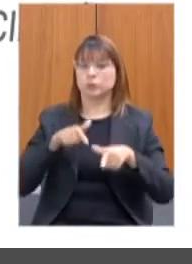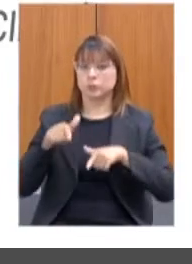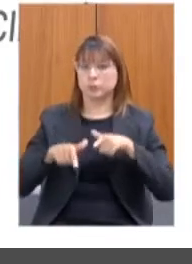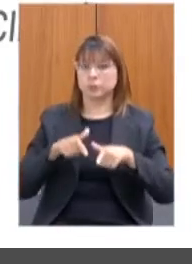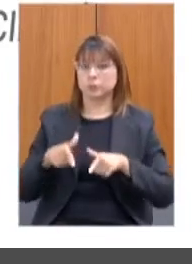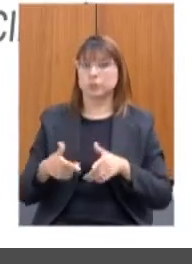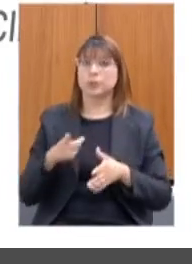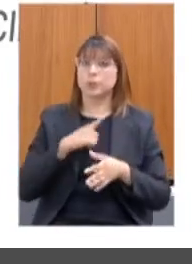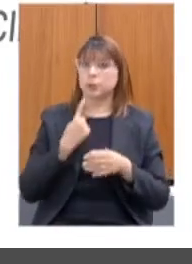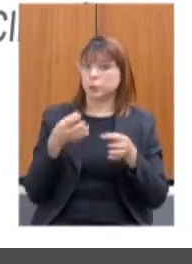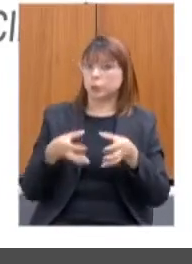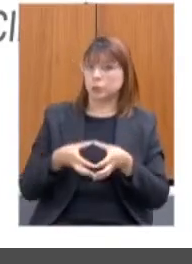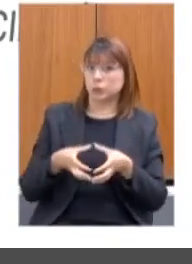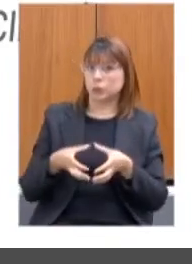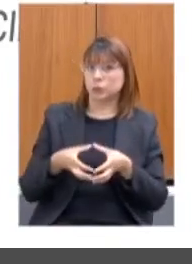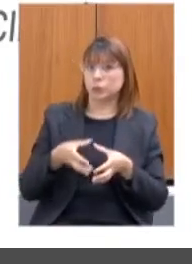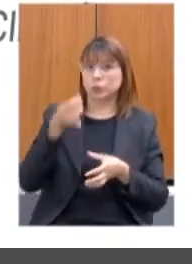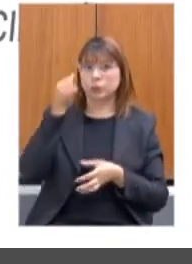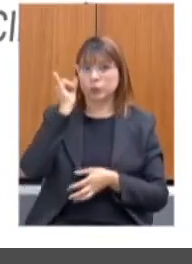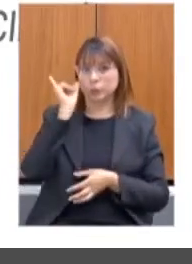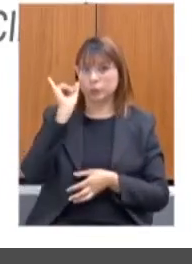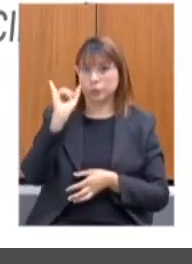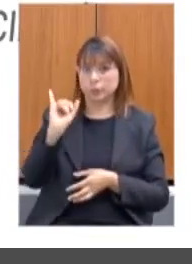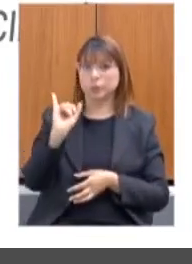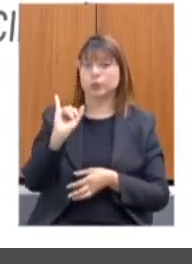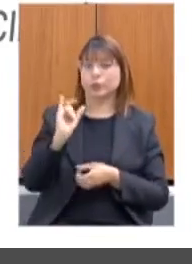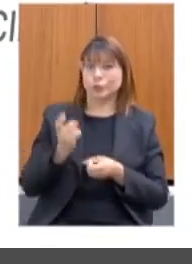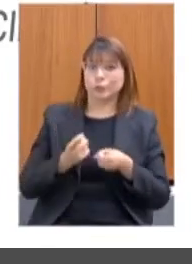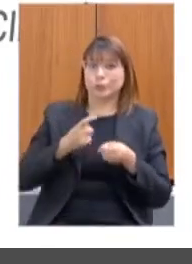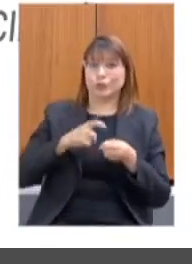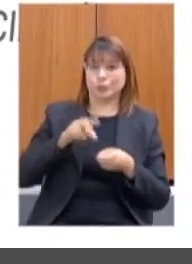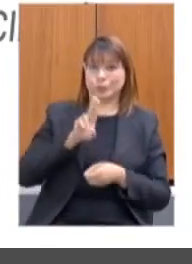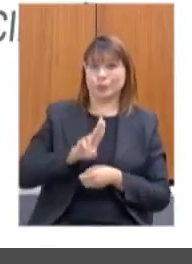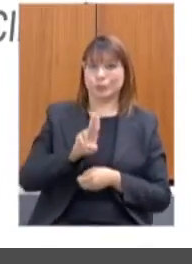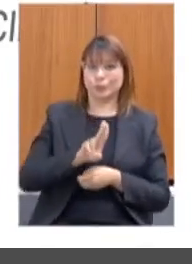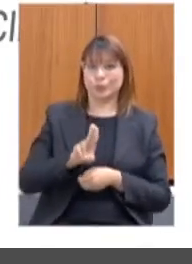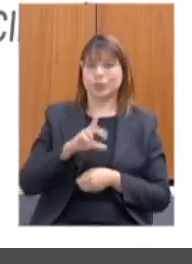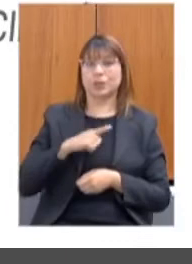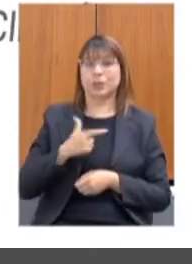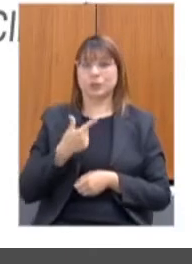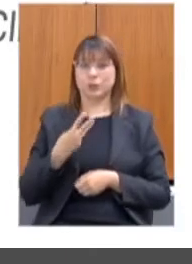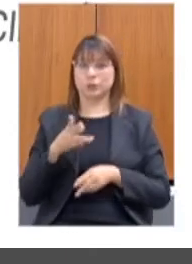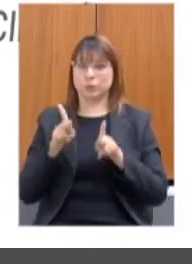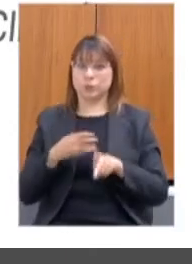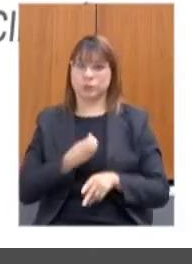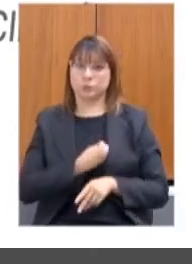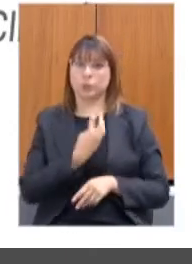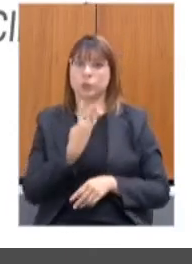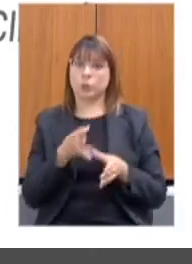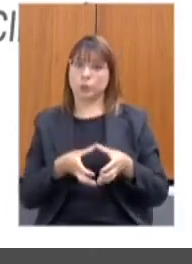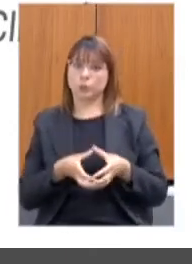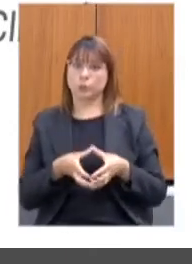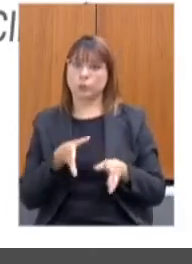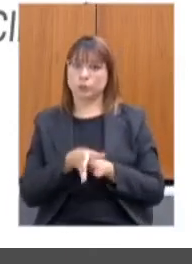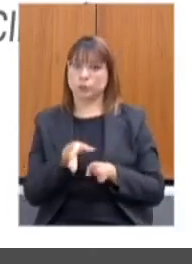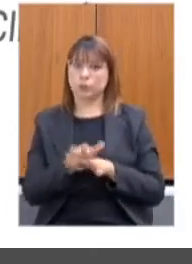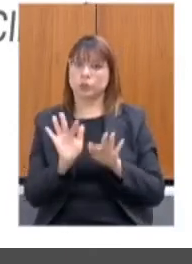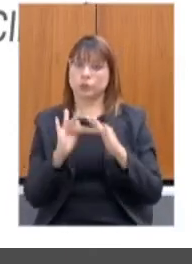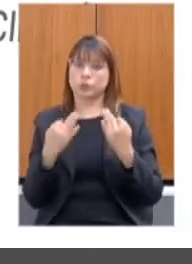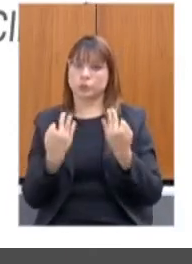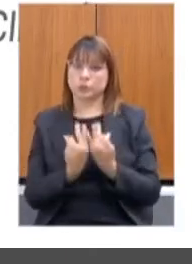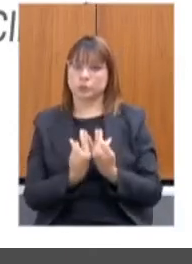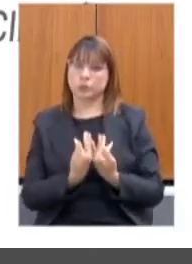um grupo de prevenção a recaídas com 23 participações, quatro grupos de orientação familiar,